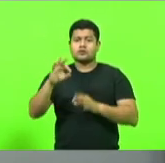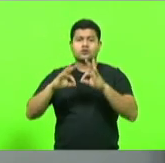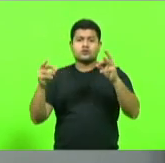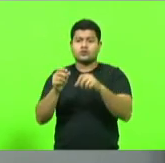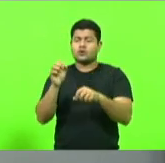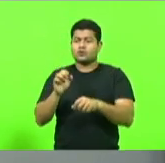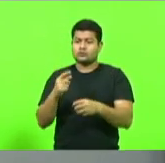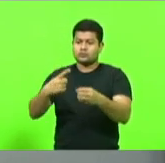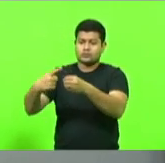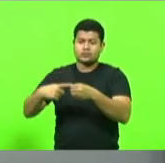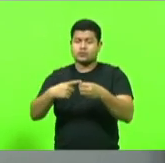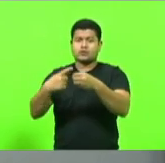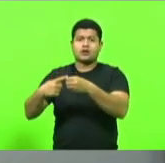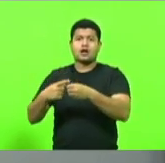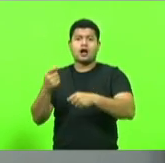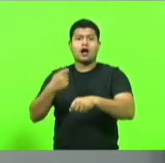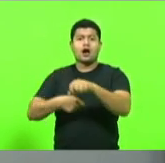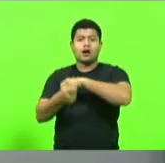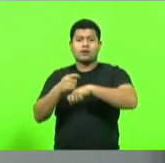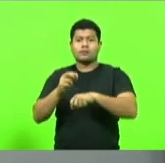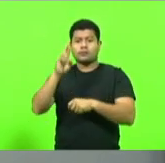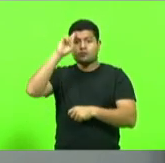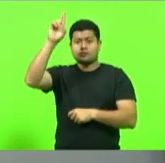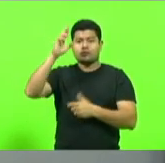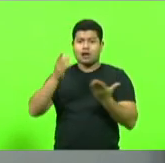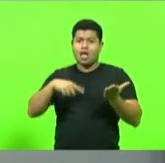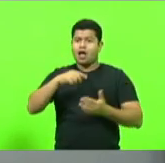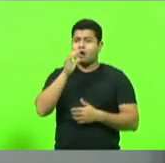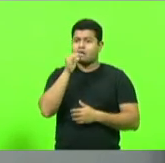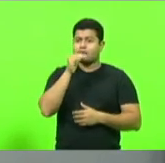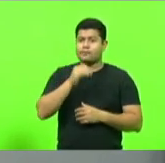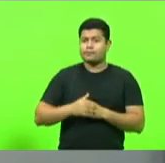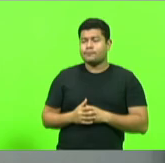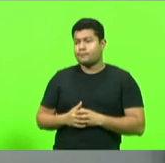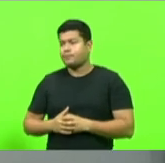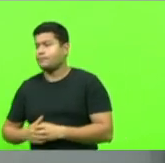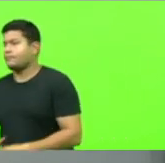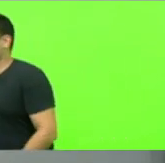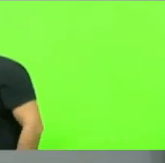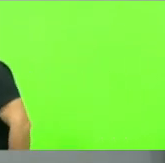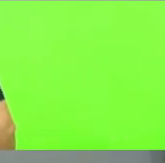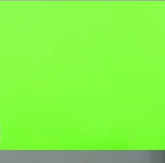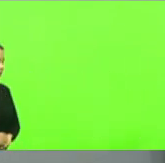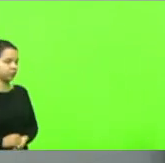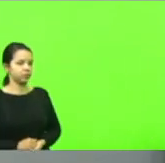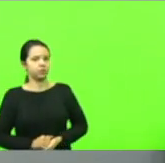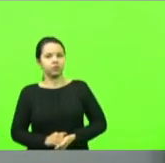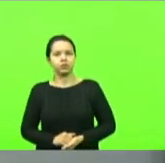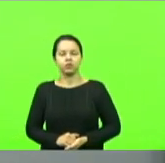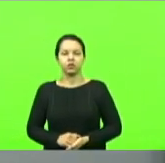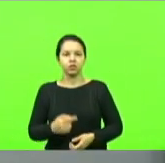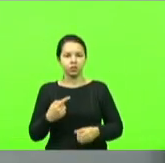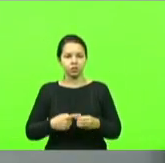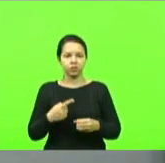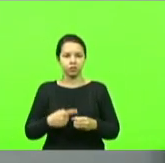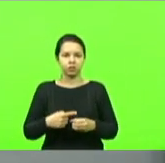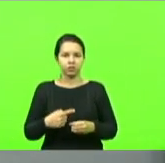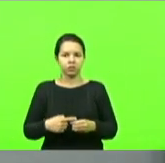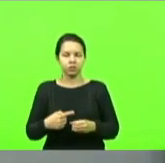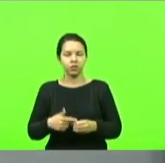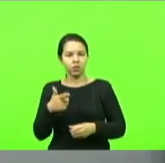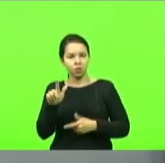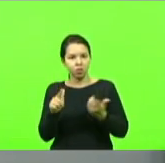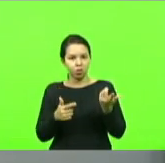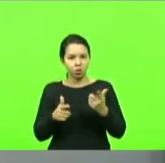administrados por ela. E municípios, outros